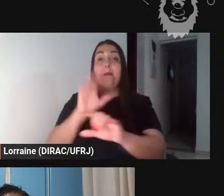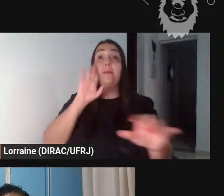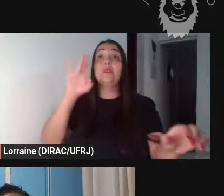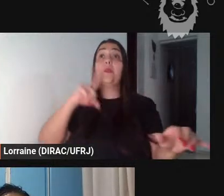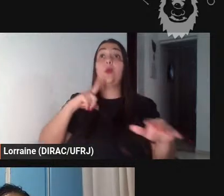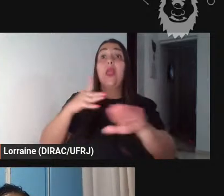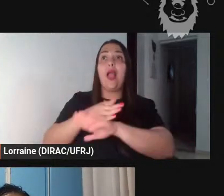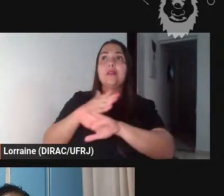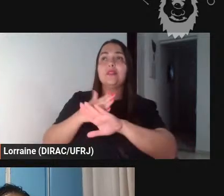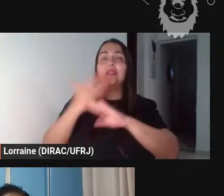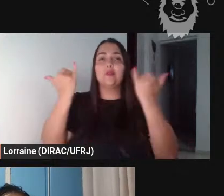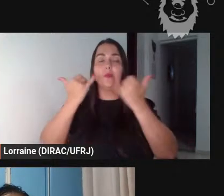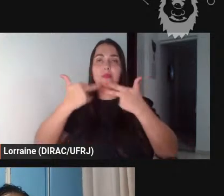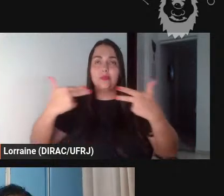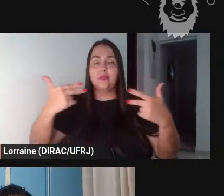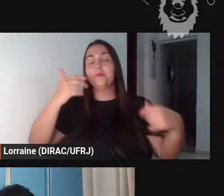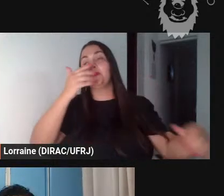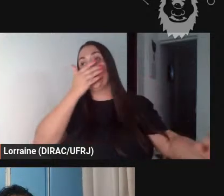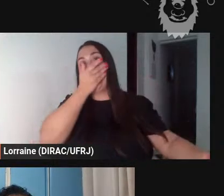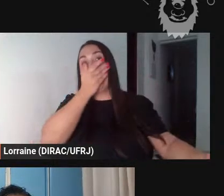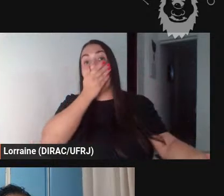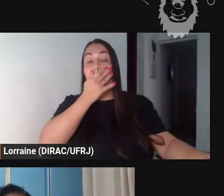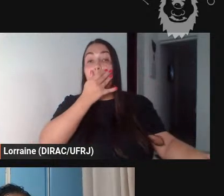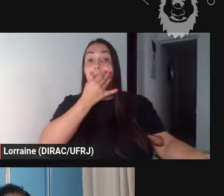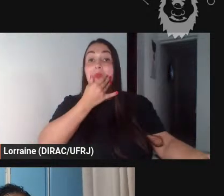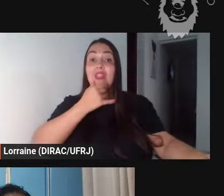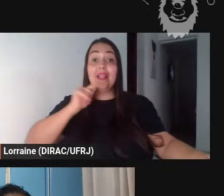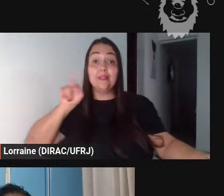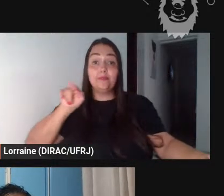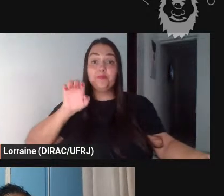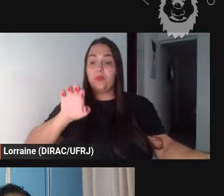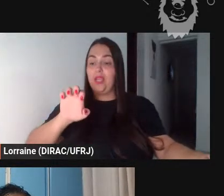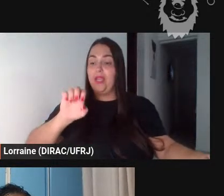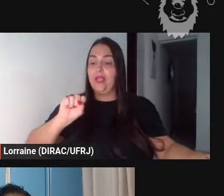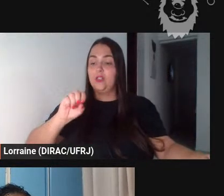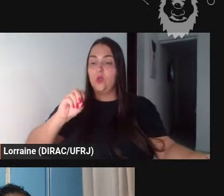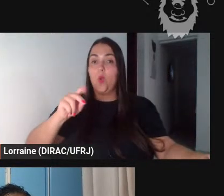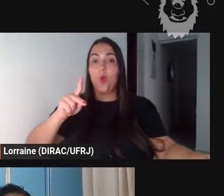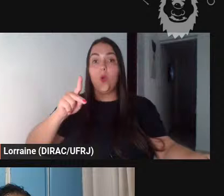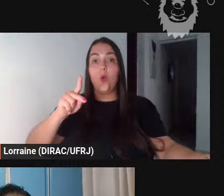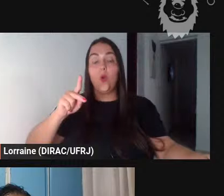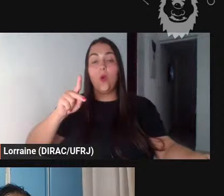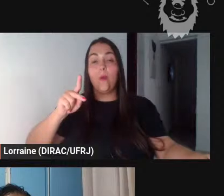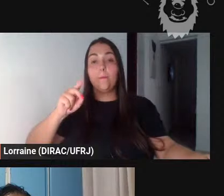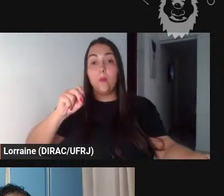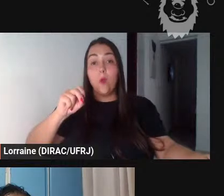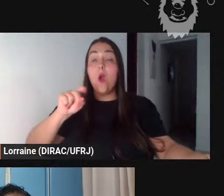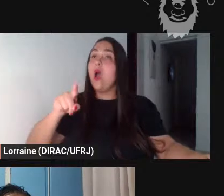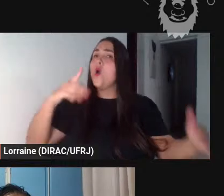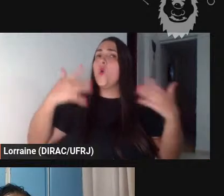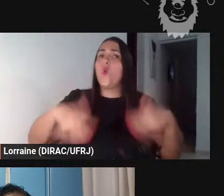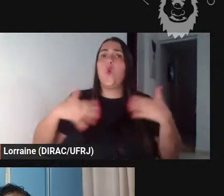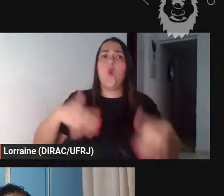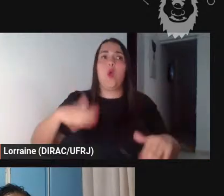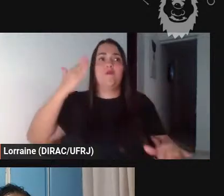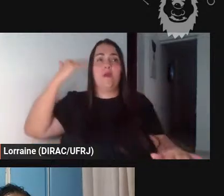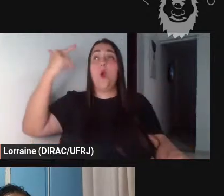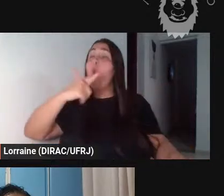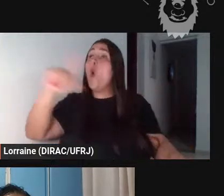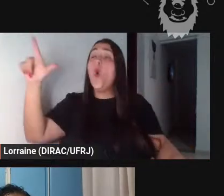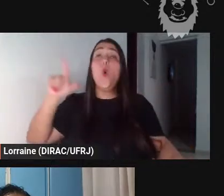e o Esopo acaba sendo o grande fabulista os outros ficam esquecidos